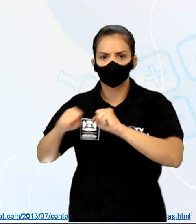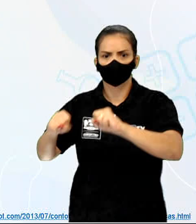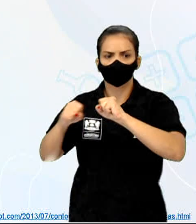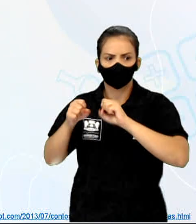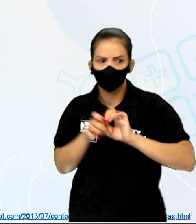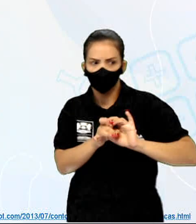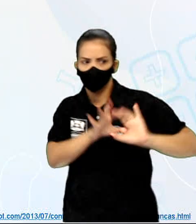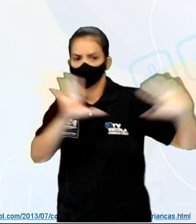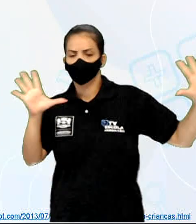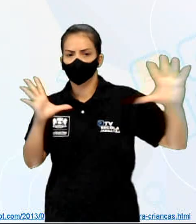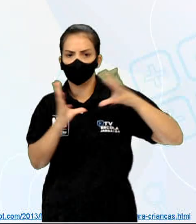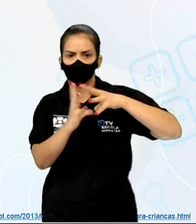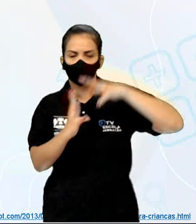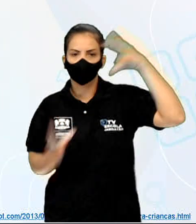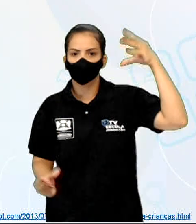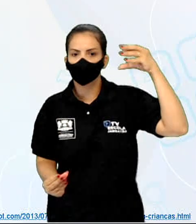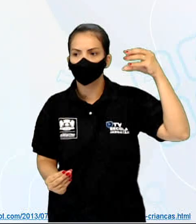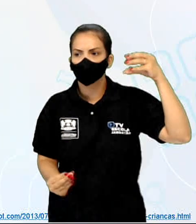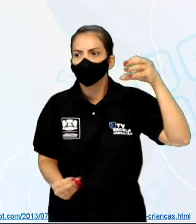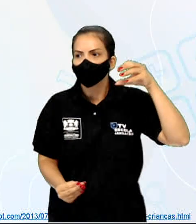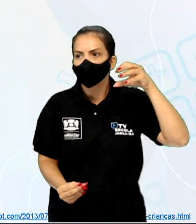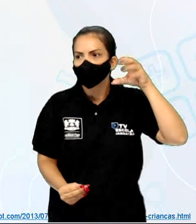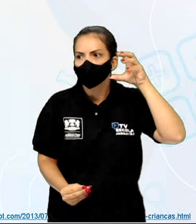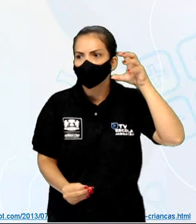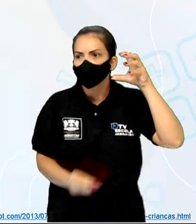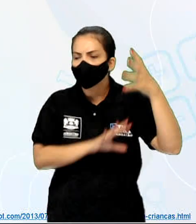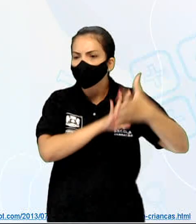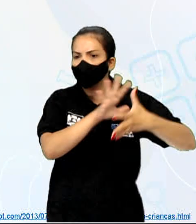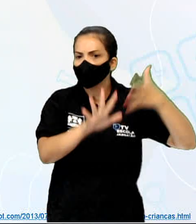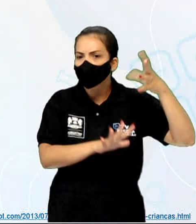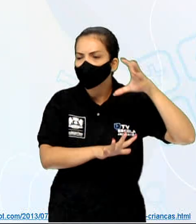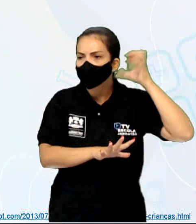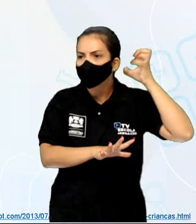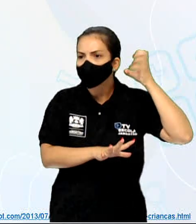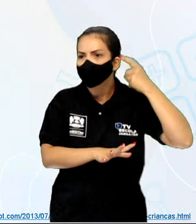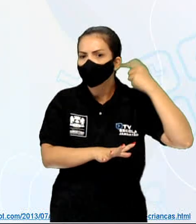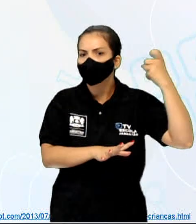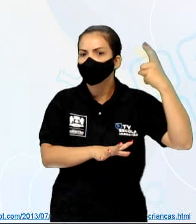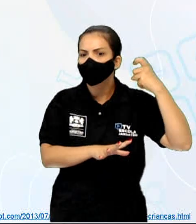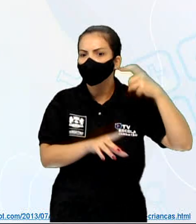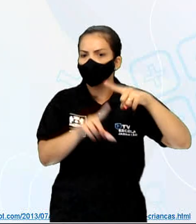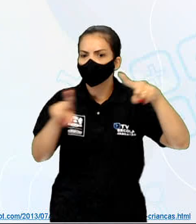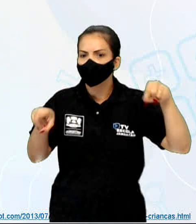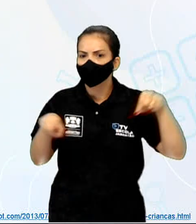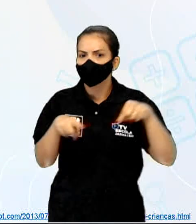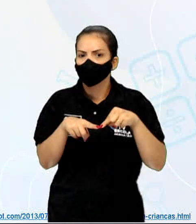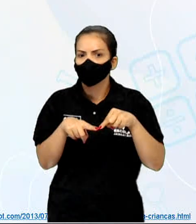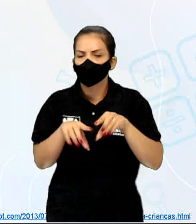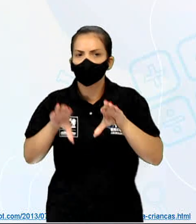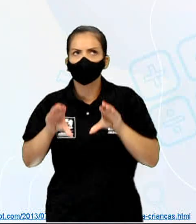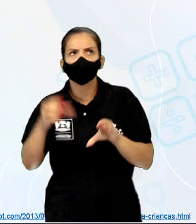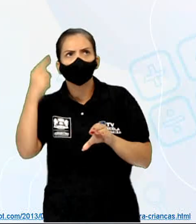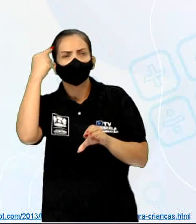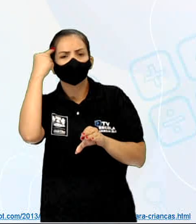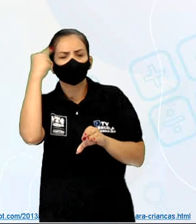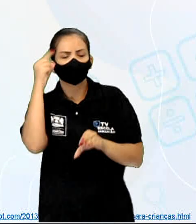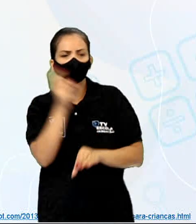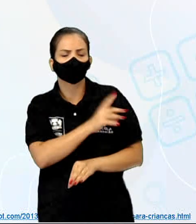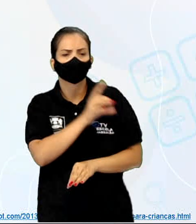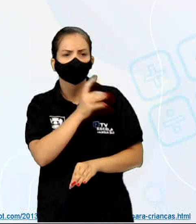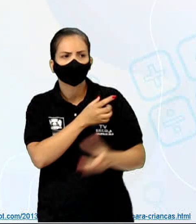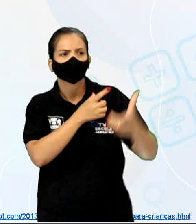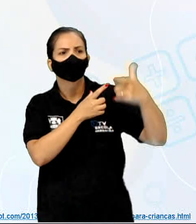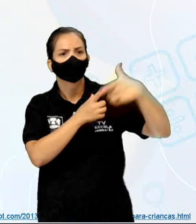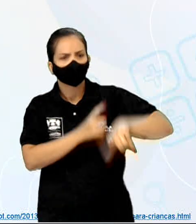repente, ouço uma outra voz. Que barulho é esse aí na sala? E eu penso aterrorizada. Mas um